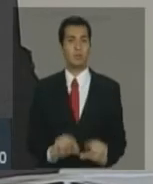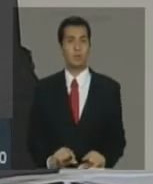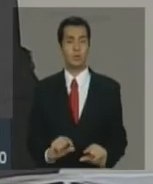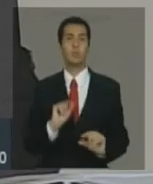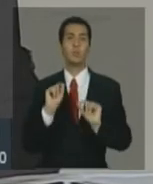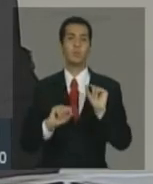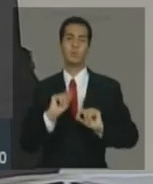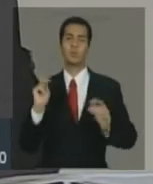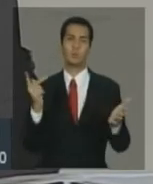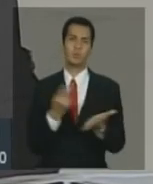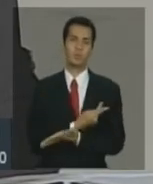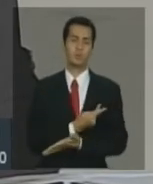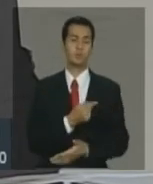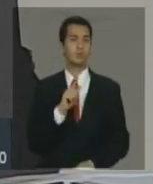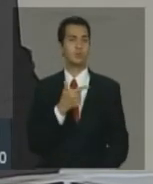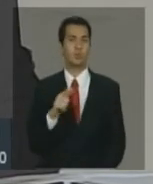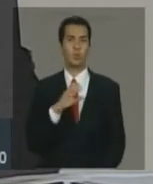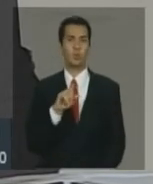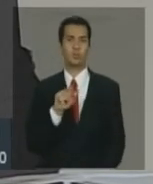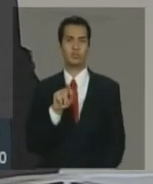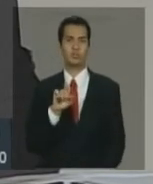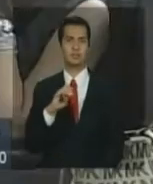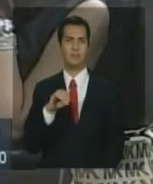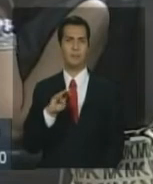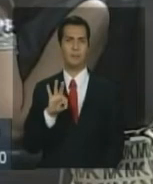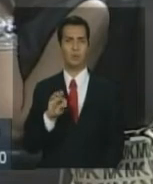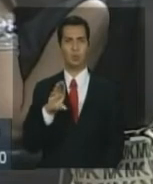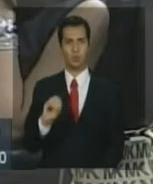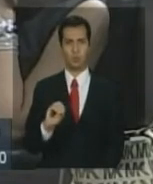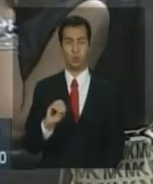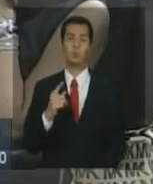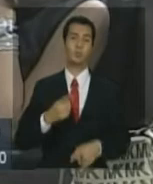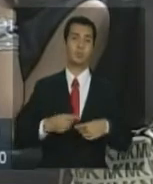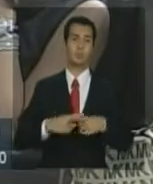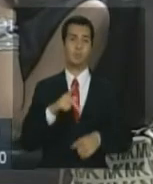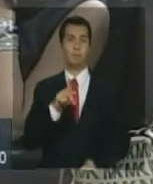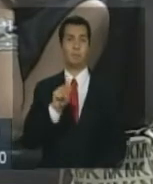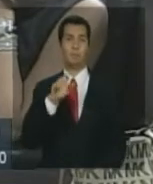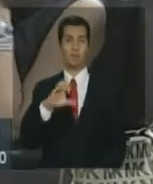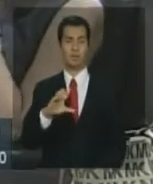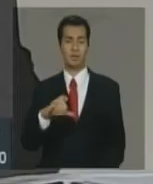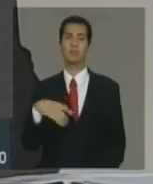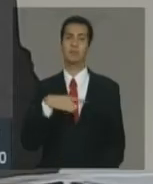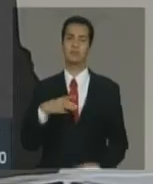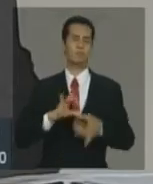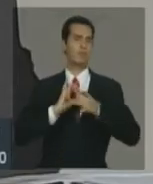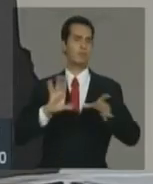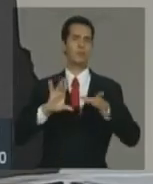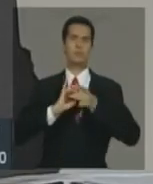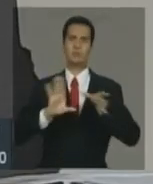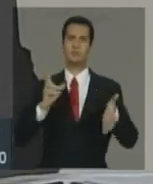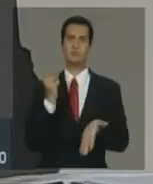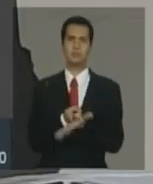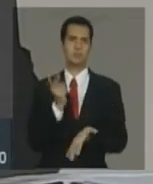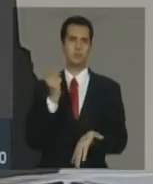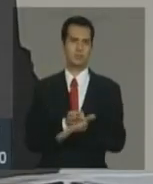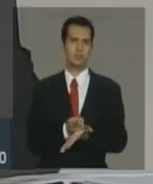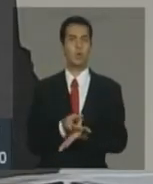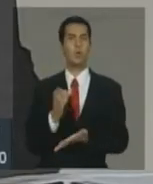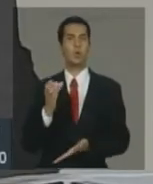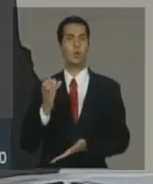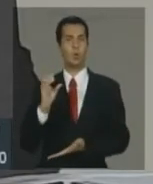está no contingenciamento, até porque o PAC é totalmente liberado sempre, tanto orçamentário quanto